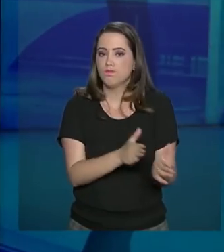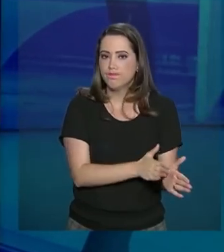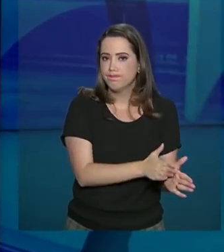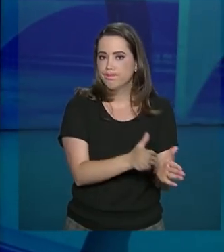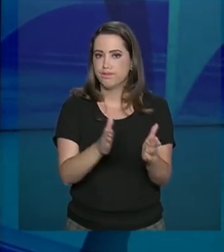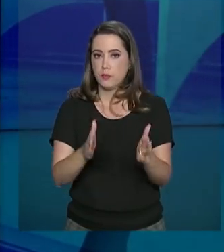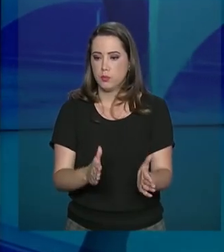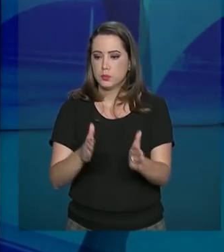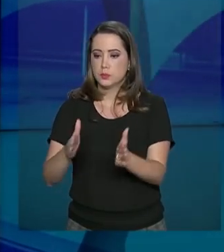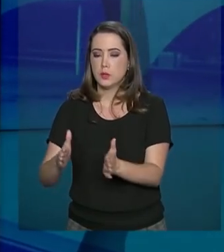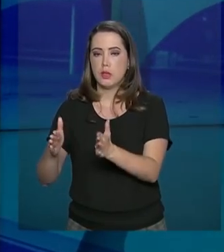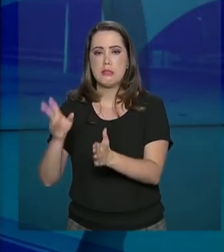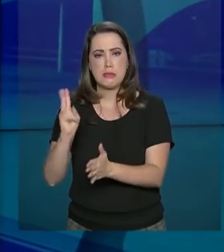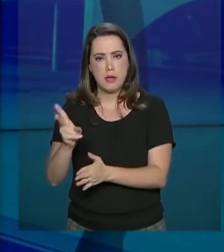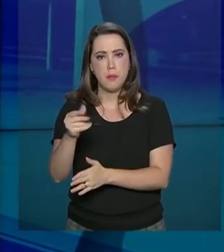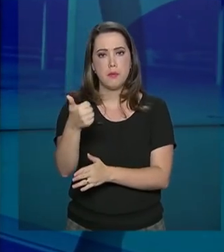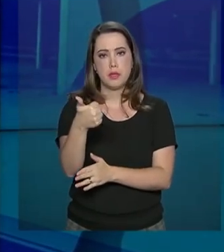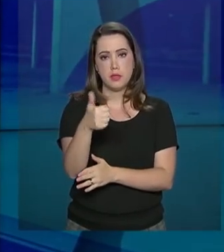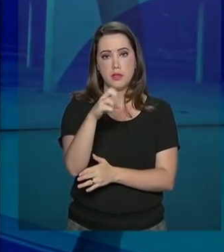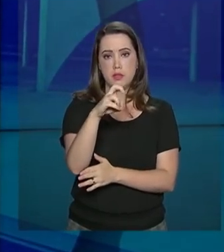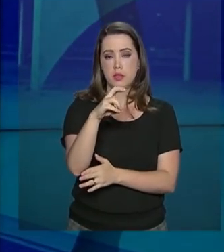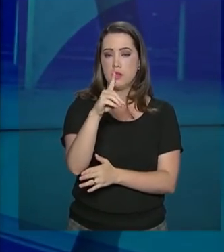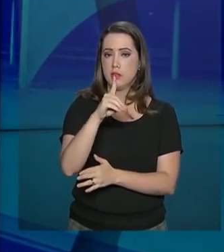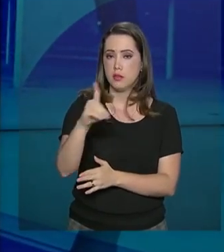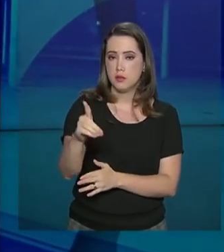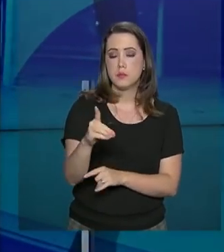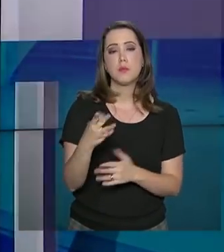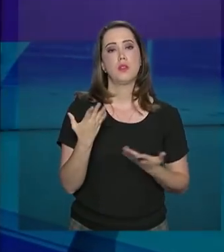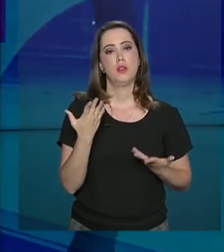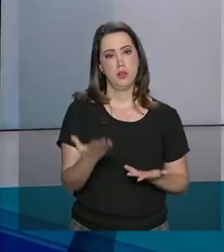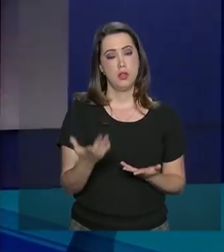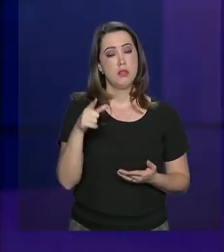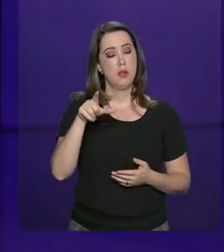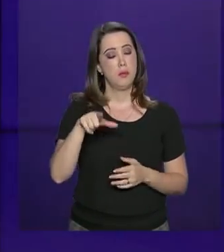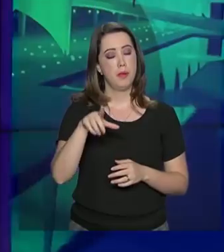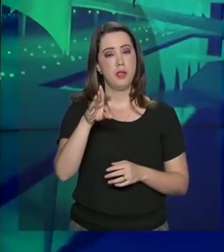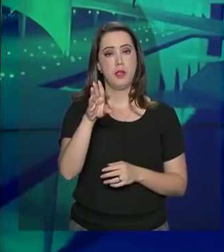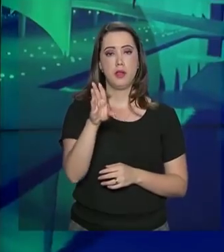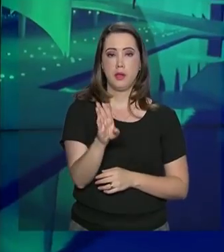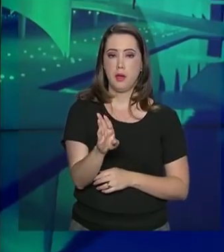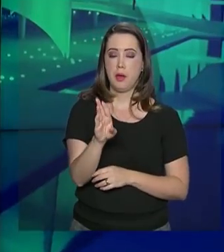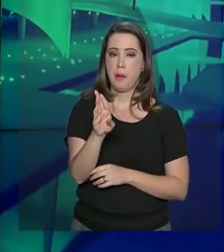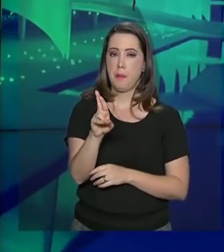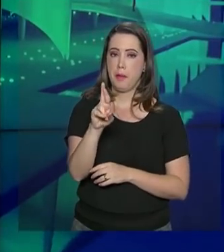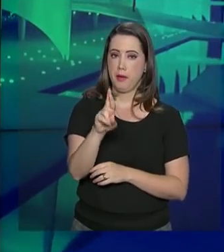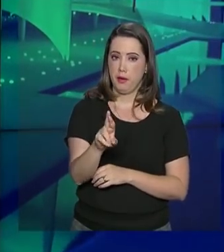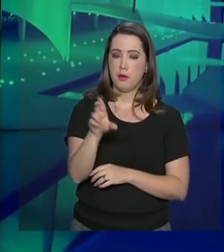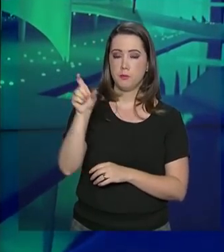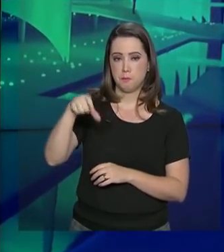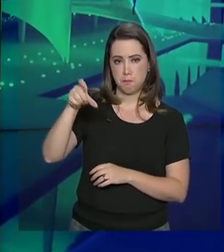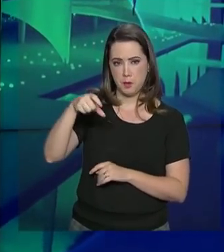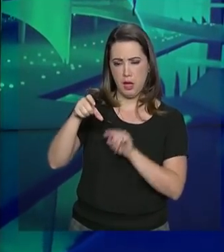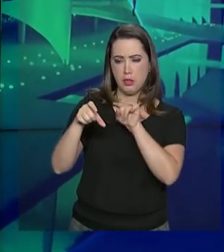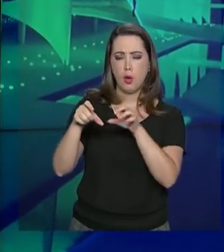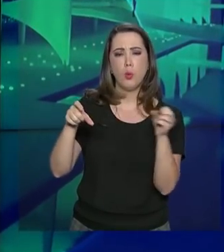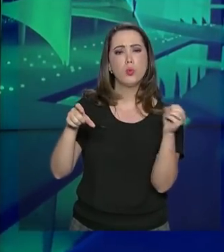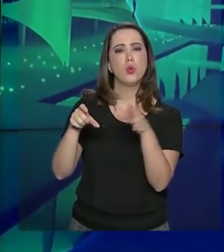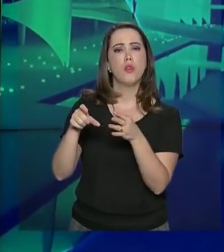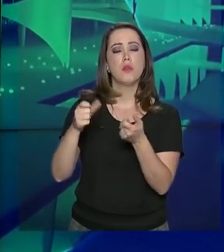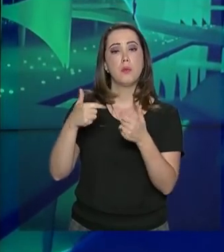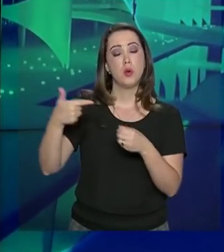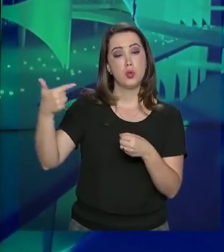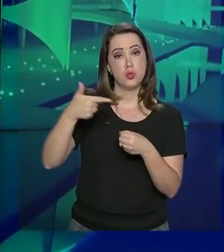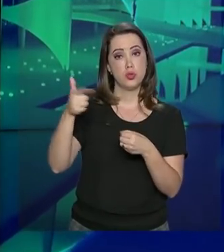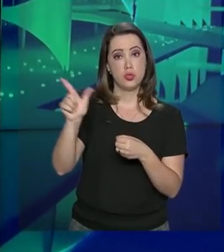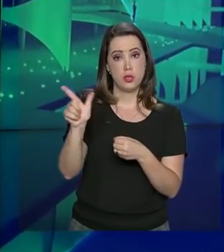informou também que a Petrobras Distribuidora está desenvolvendo um cartão que vai permitir a compra por caminhoneiros de litros de